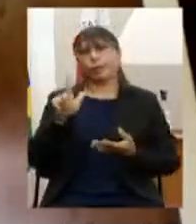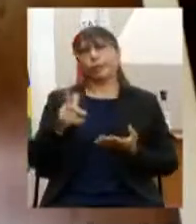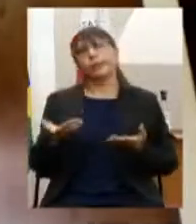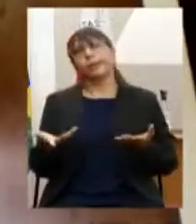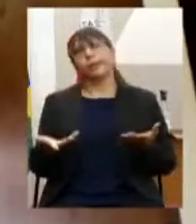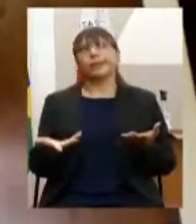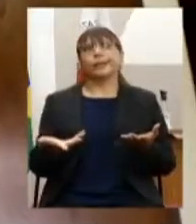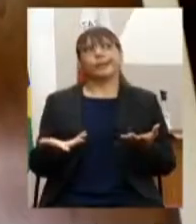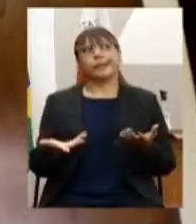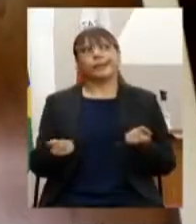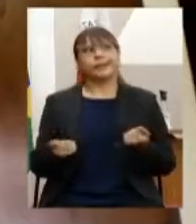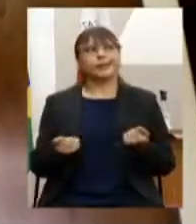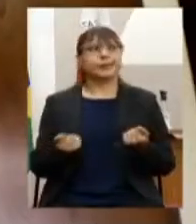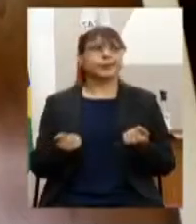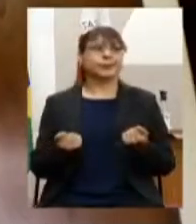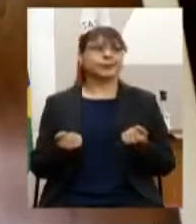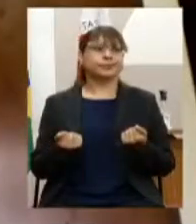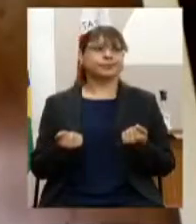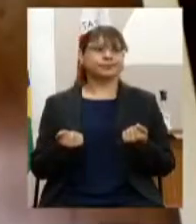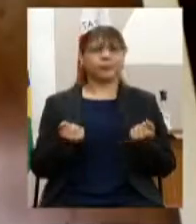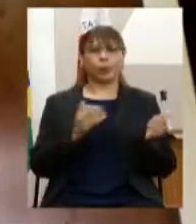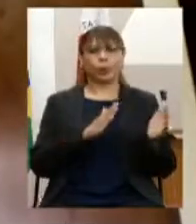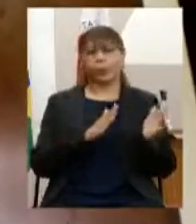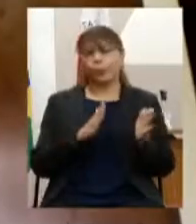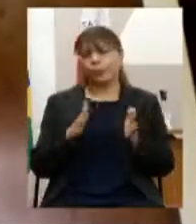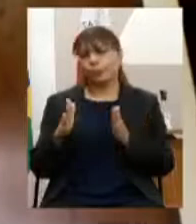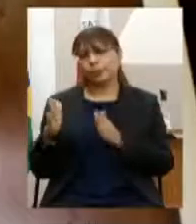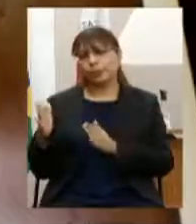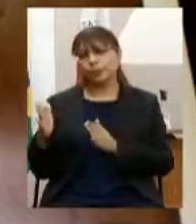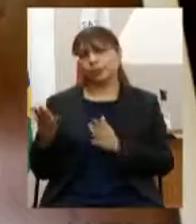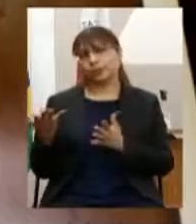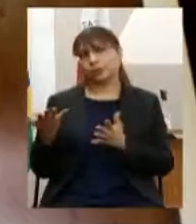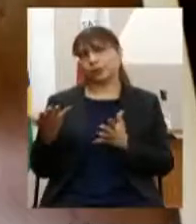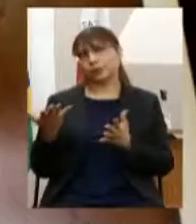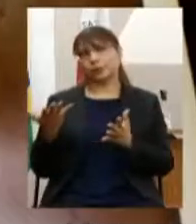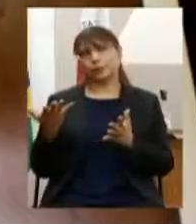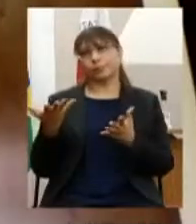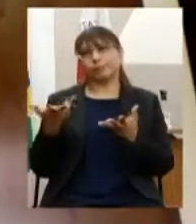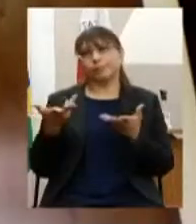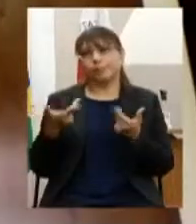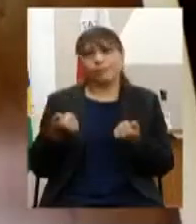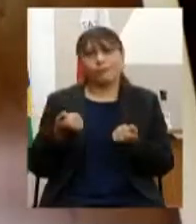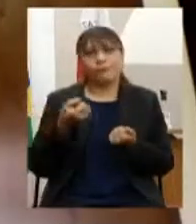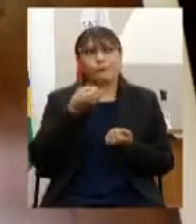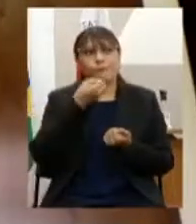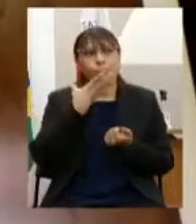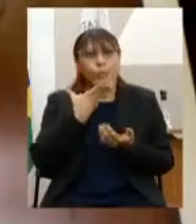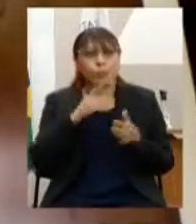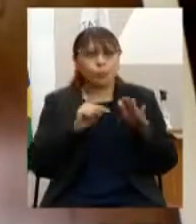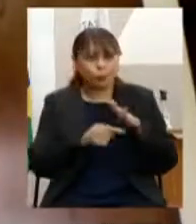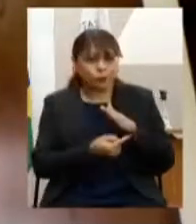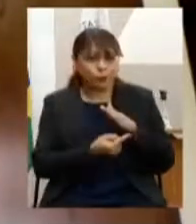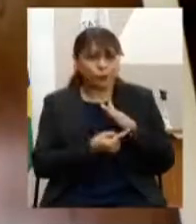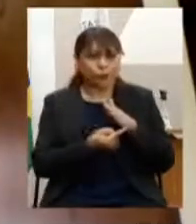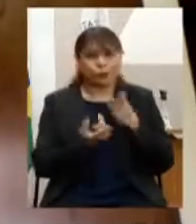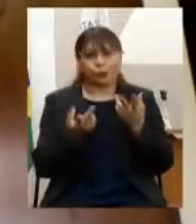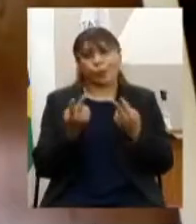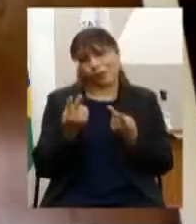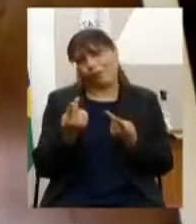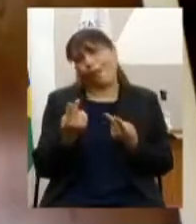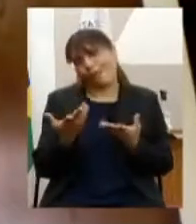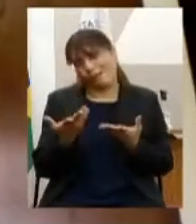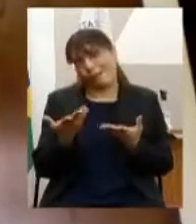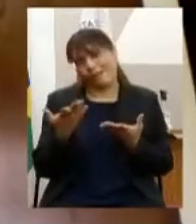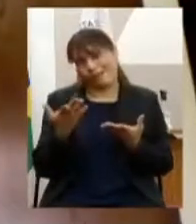esse processo ele não é tão rico como o presencial onde